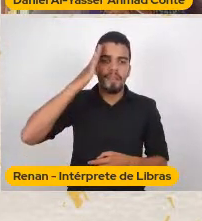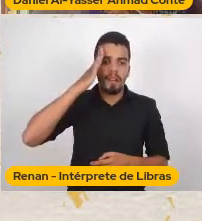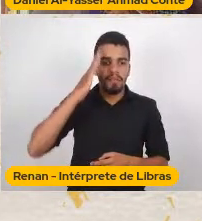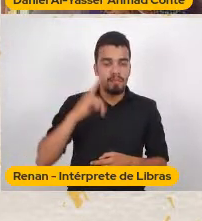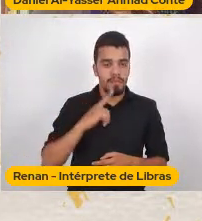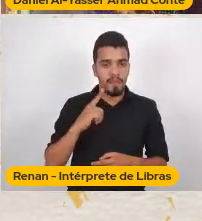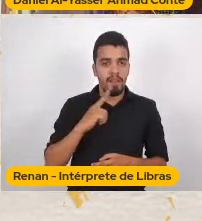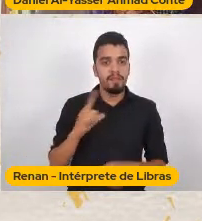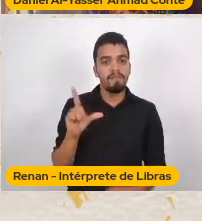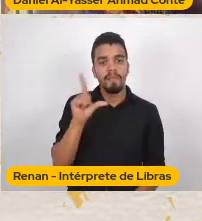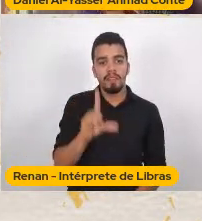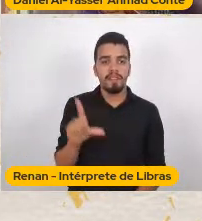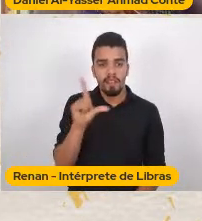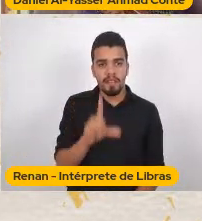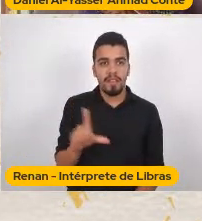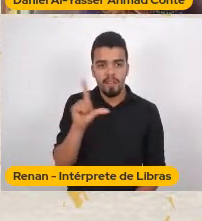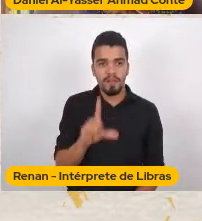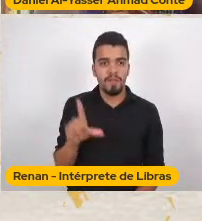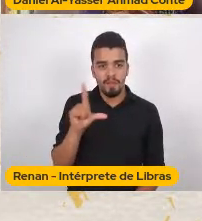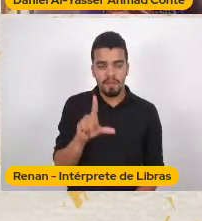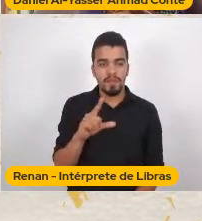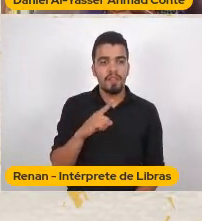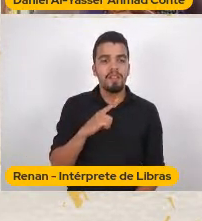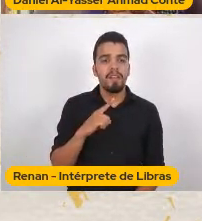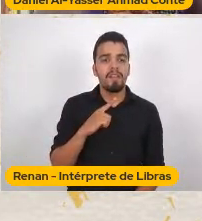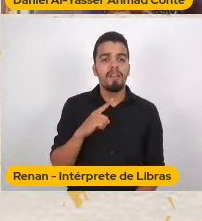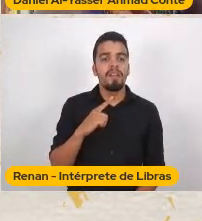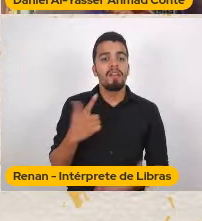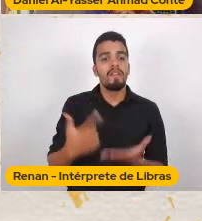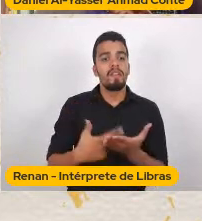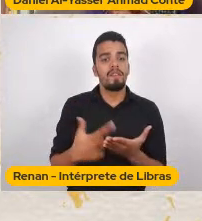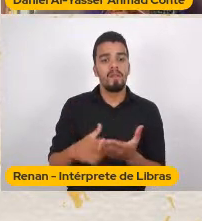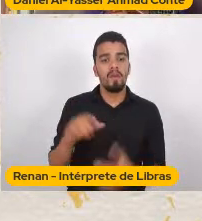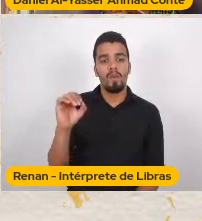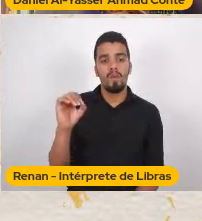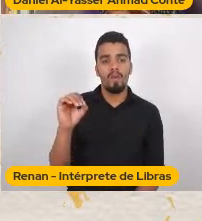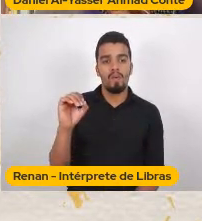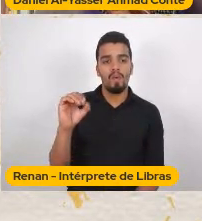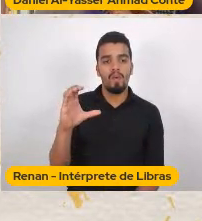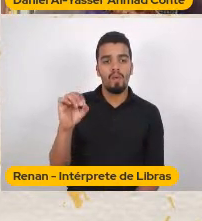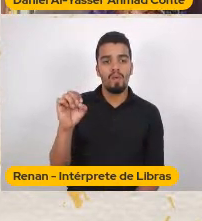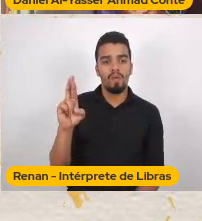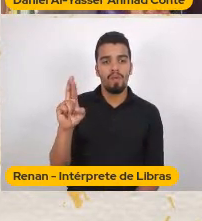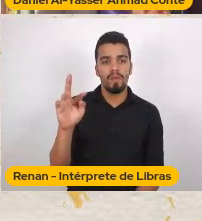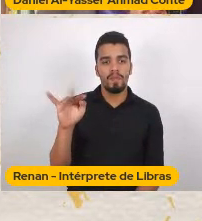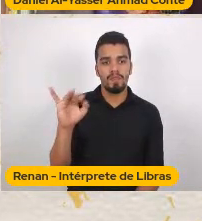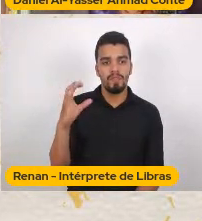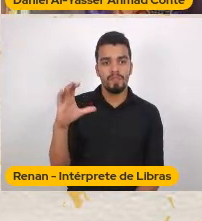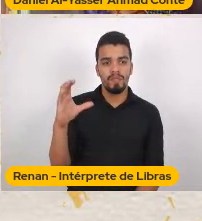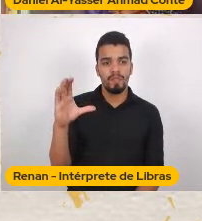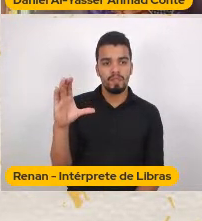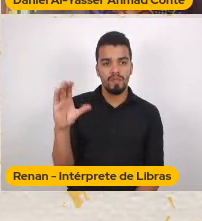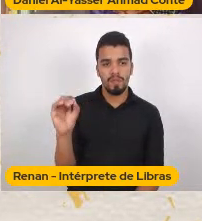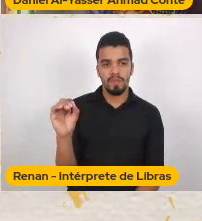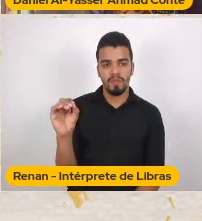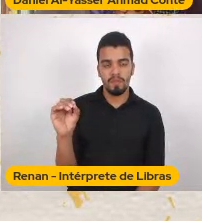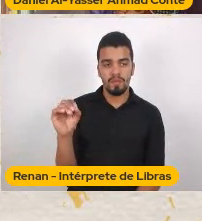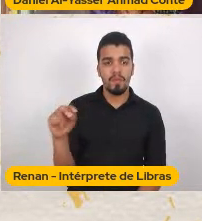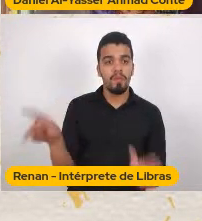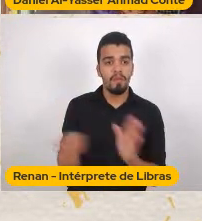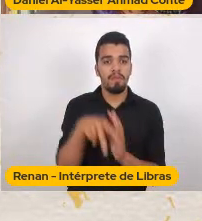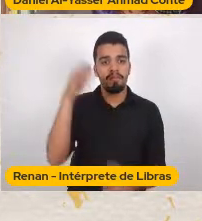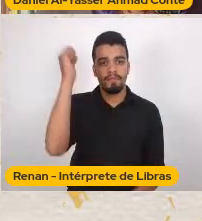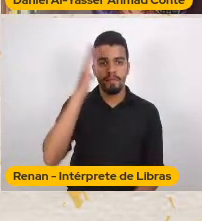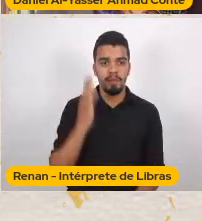Com o cortiço A grande obra Do naturalismo brasileiro Divulgada nos